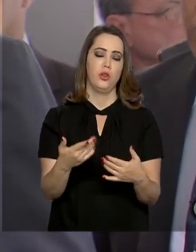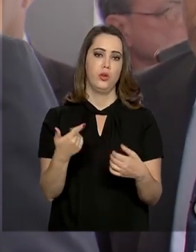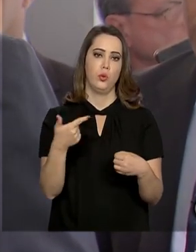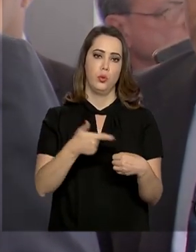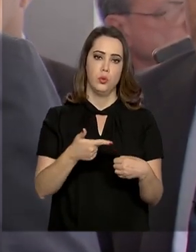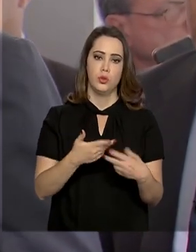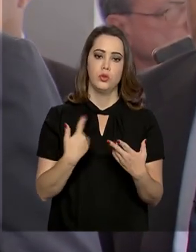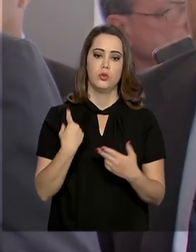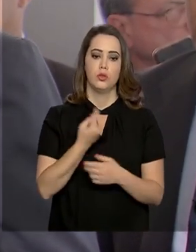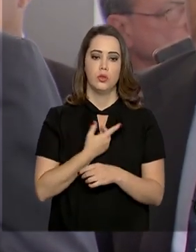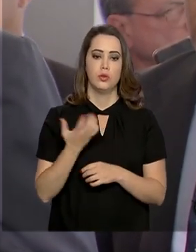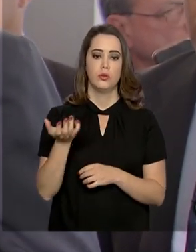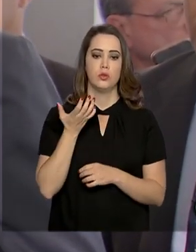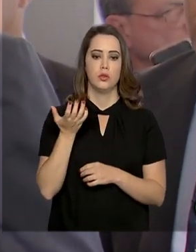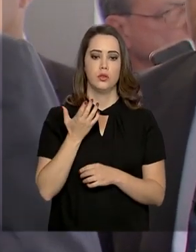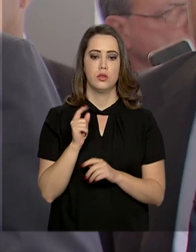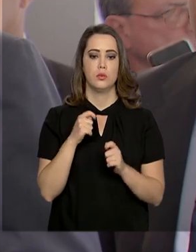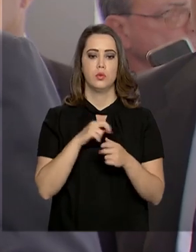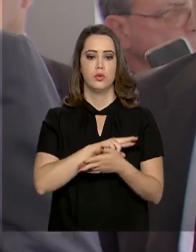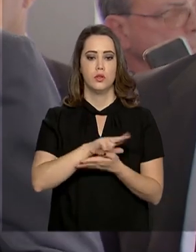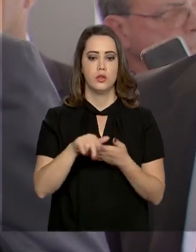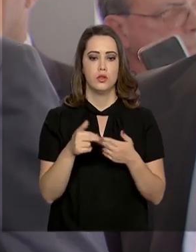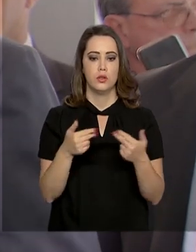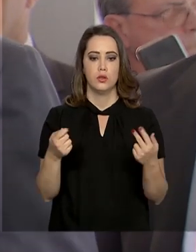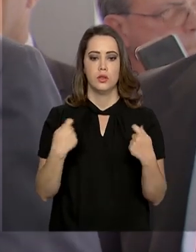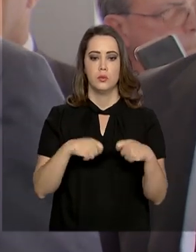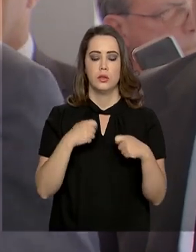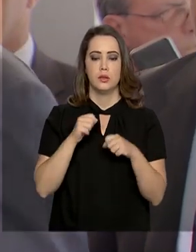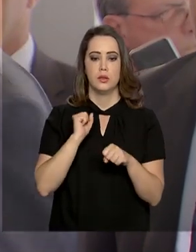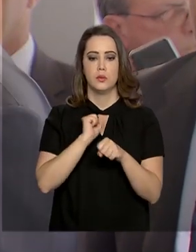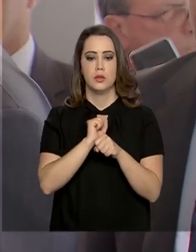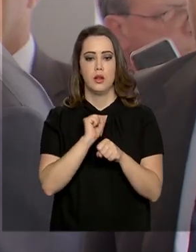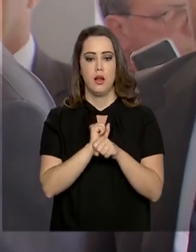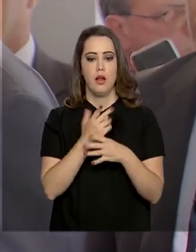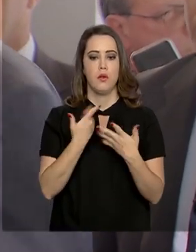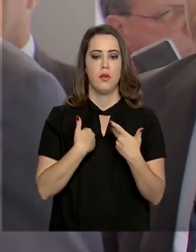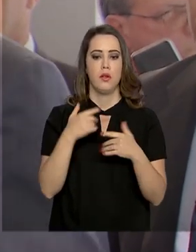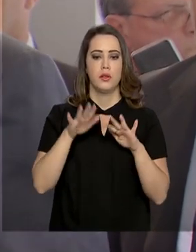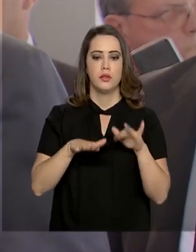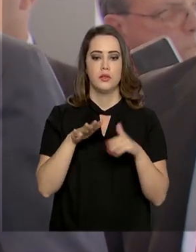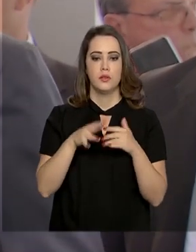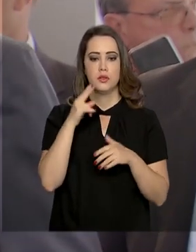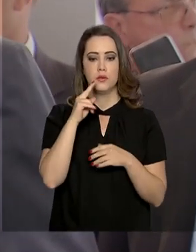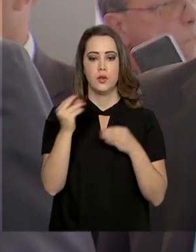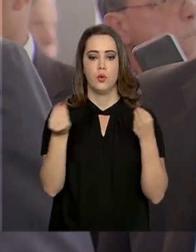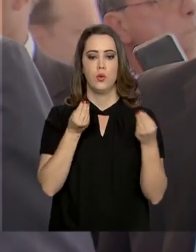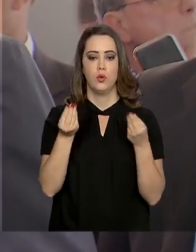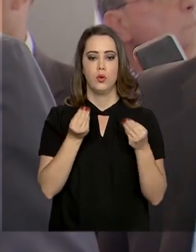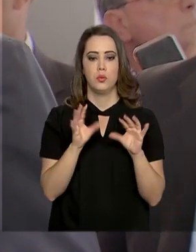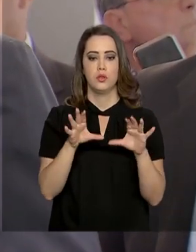aí buscando. Algumas coisas estão para nascer. Depende do Parlamento, depende muitas vezes da agência também,